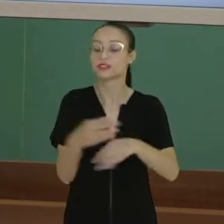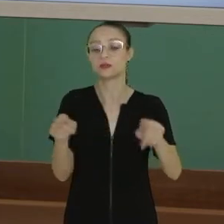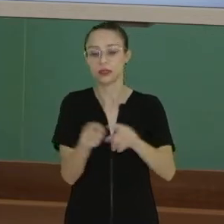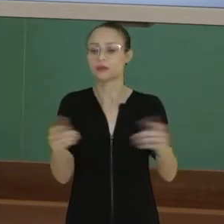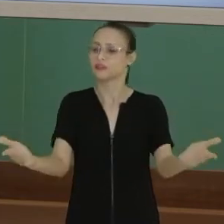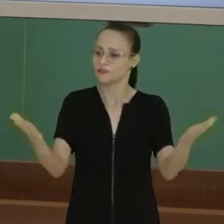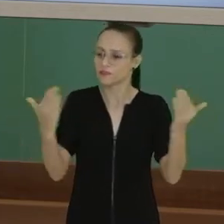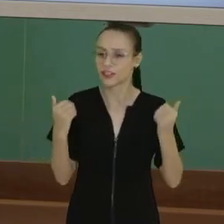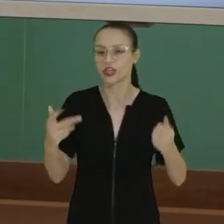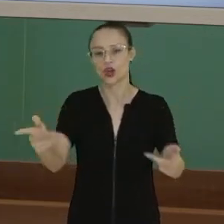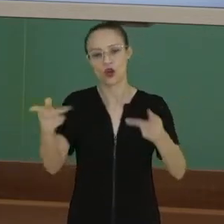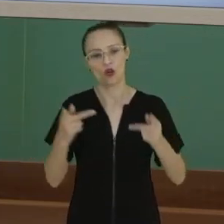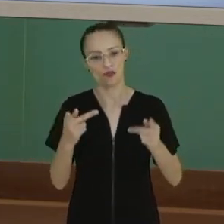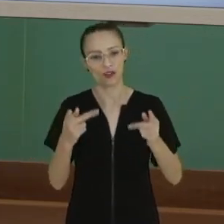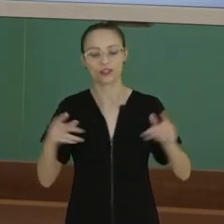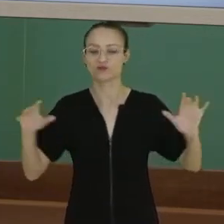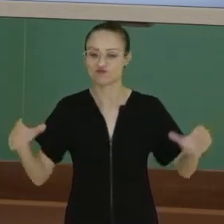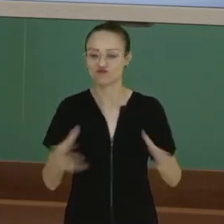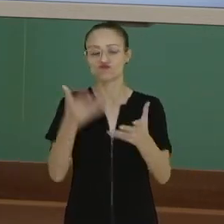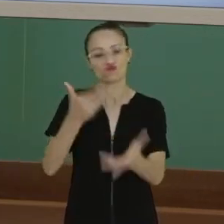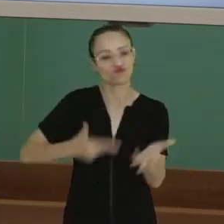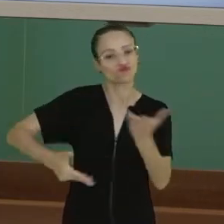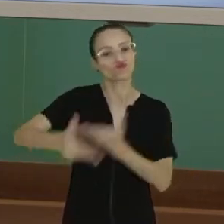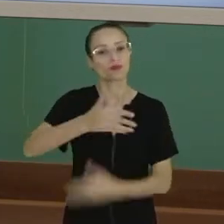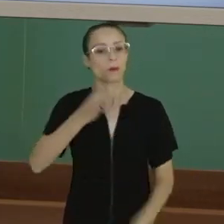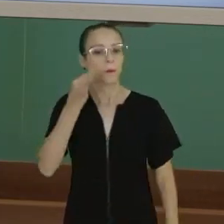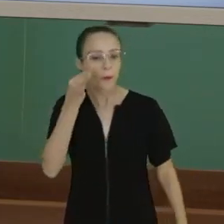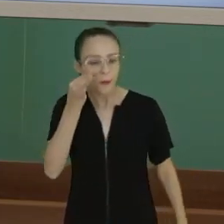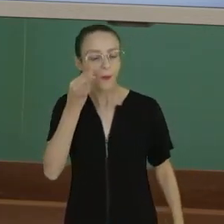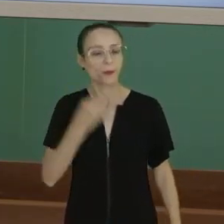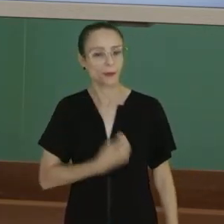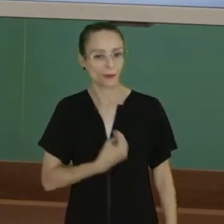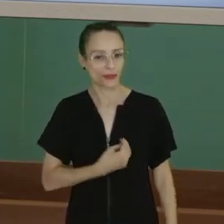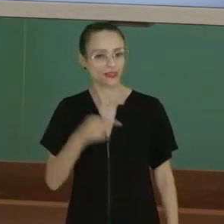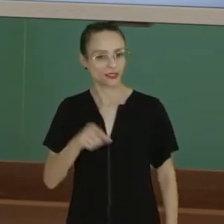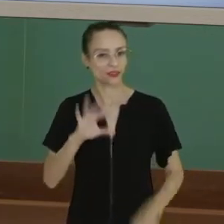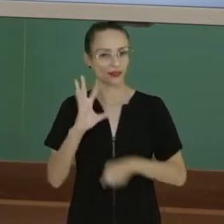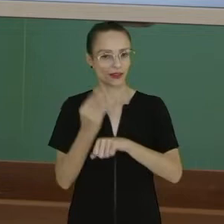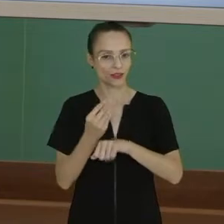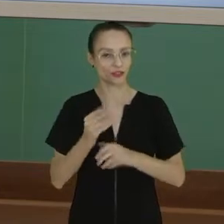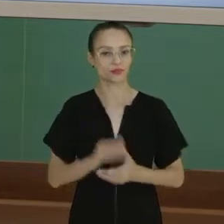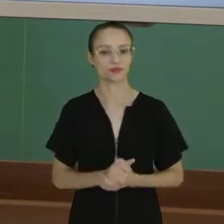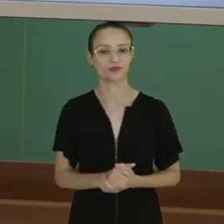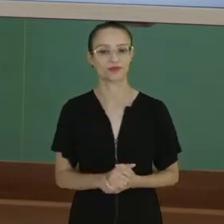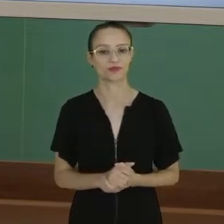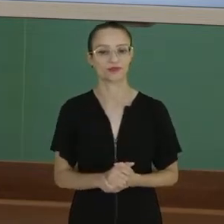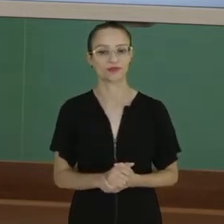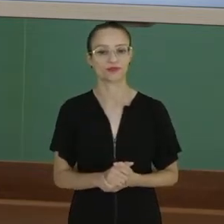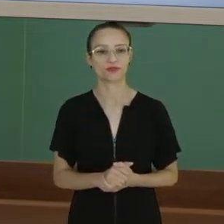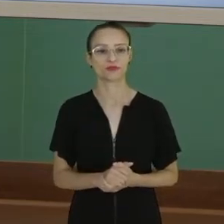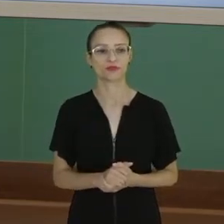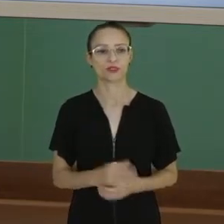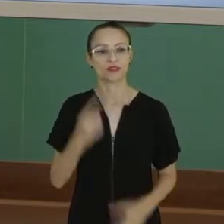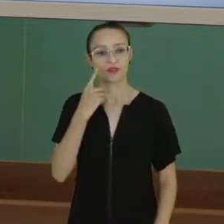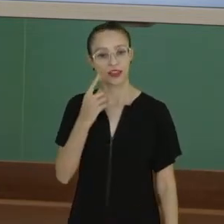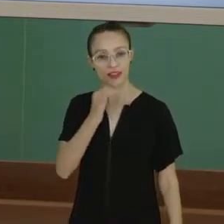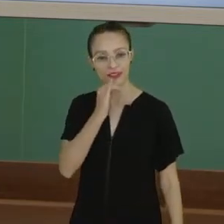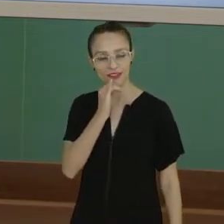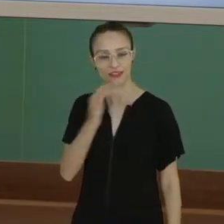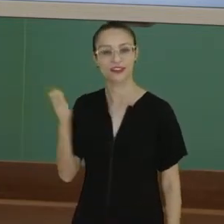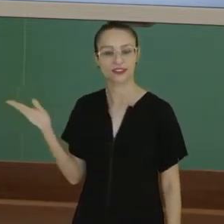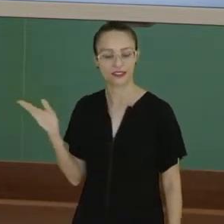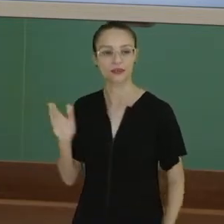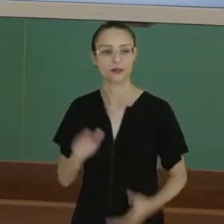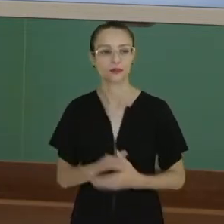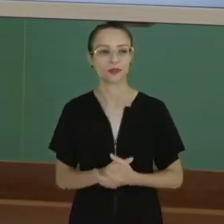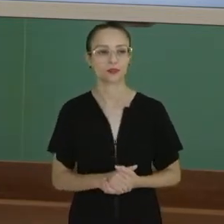Então, interage de forma muito presente ali na obra de arte. A gente vai ver exemplos daqui a pouquinho da